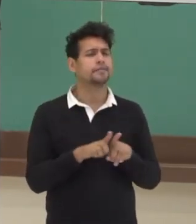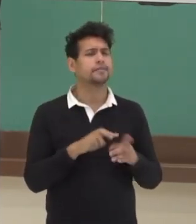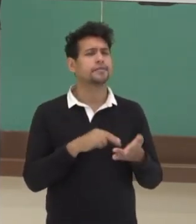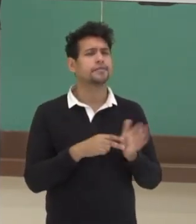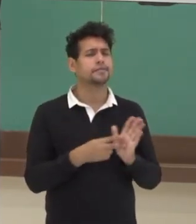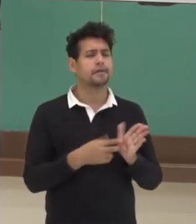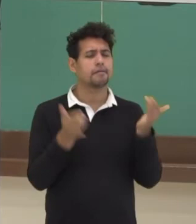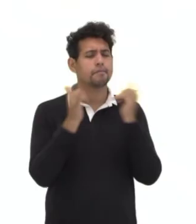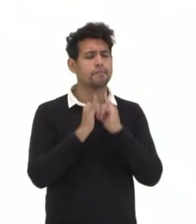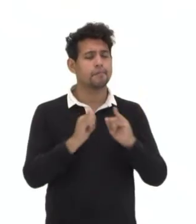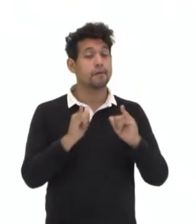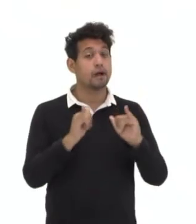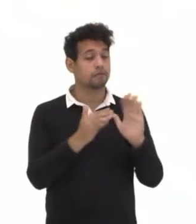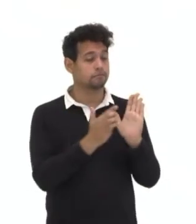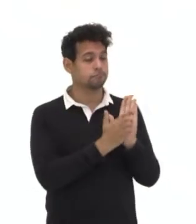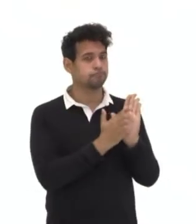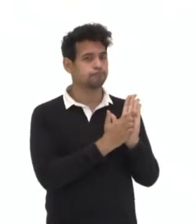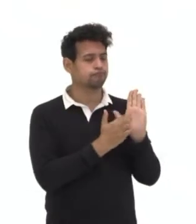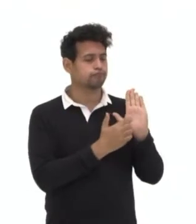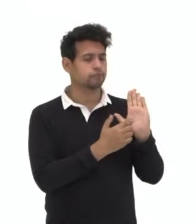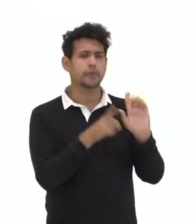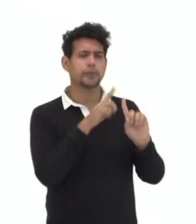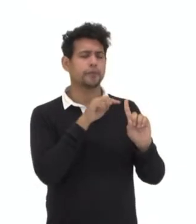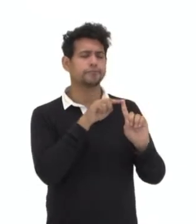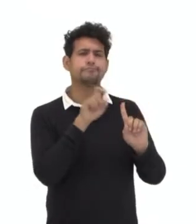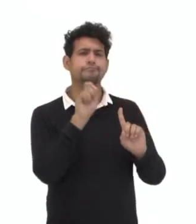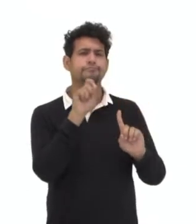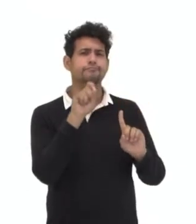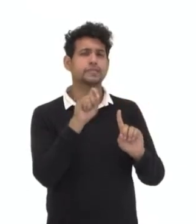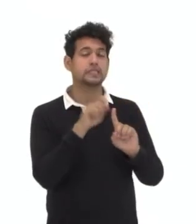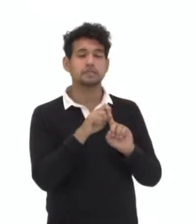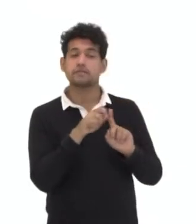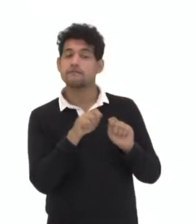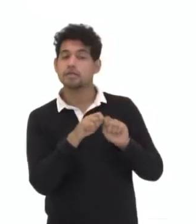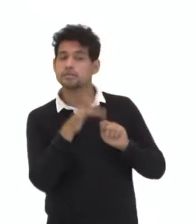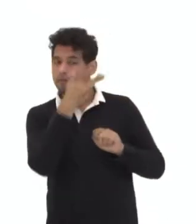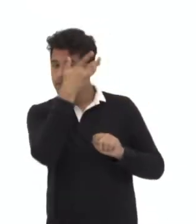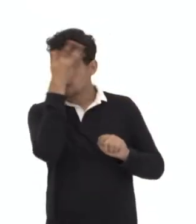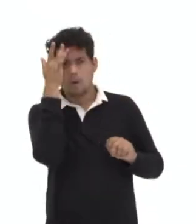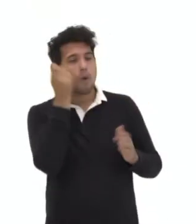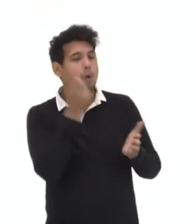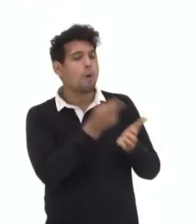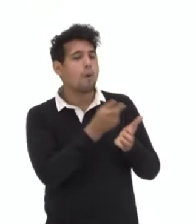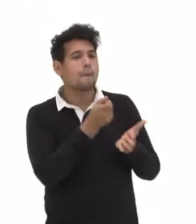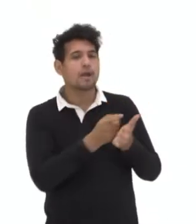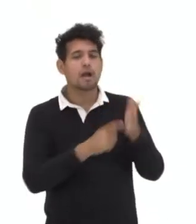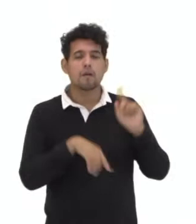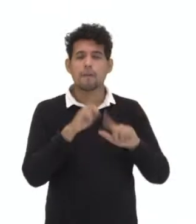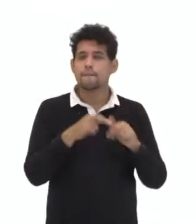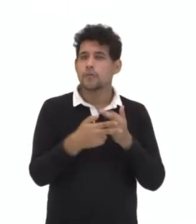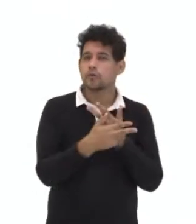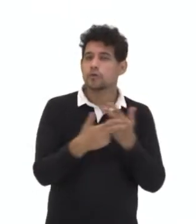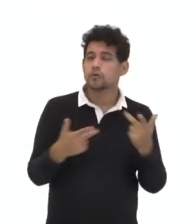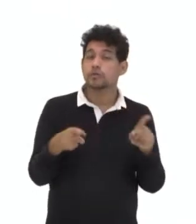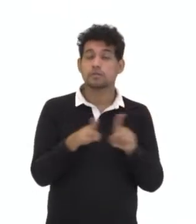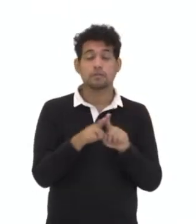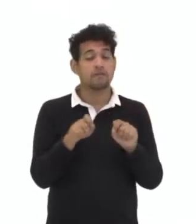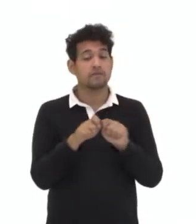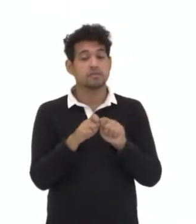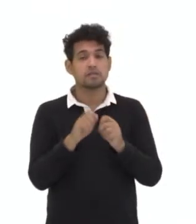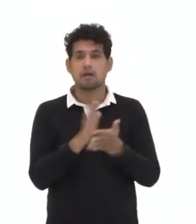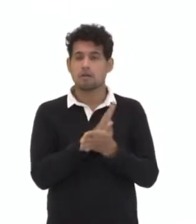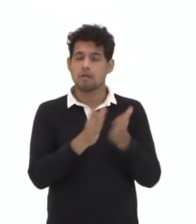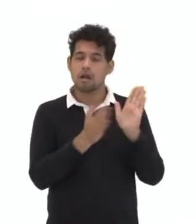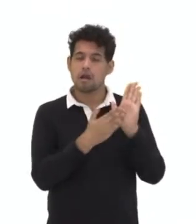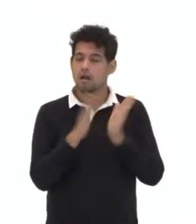publicitária, o panfleto tem a finalidade do que? De persuadir o leitor a comprar um produto, a se engajar numa campanha.